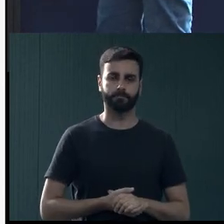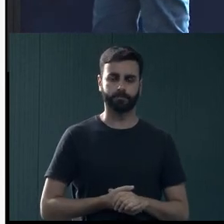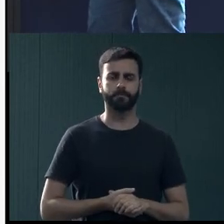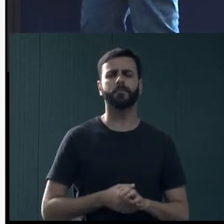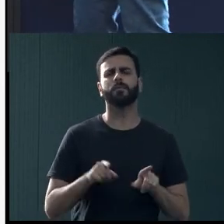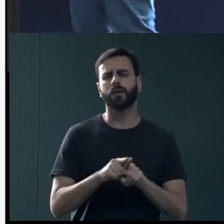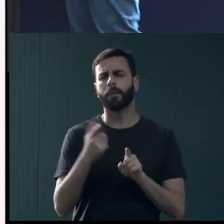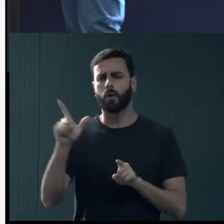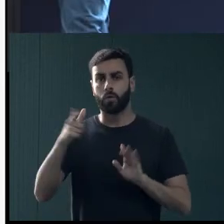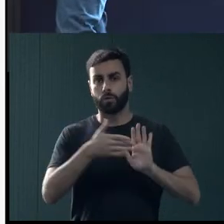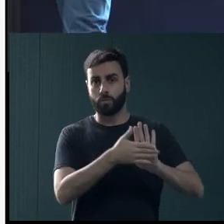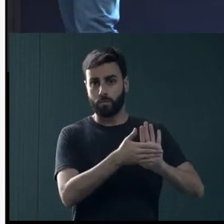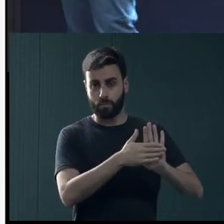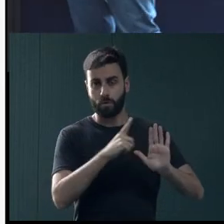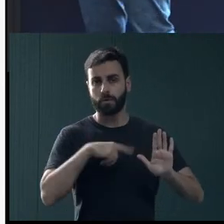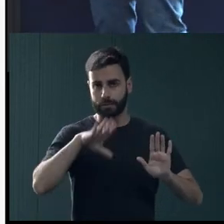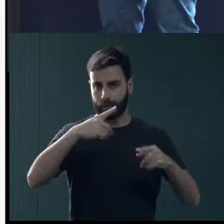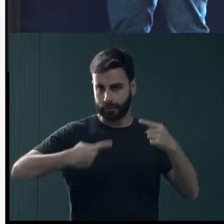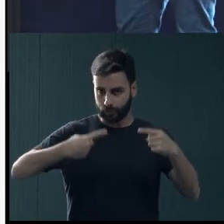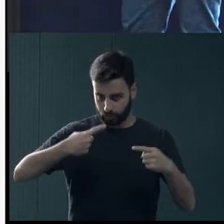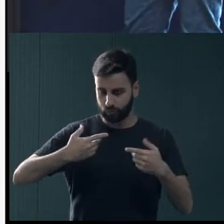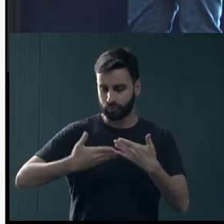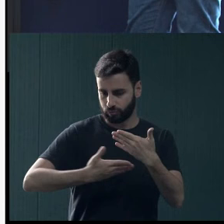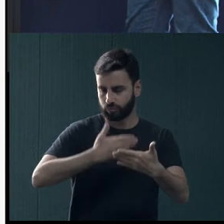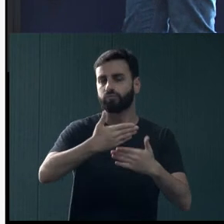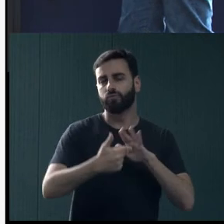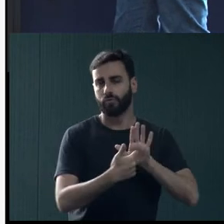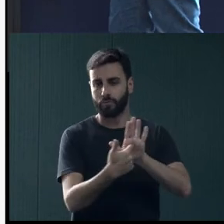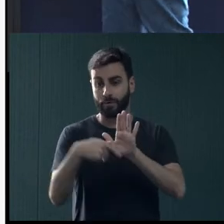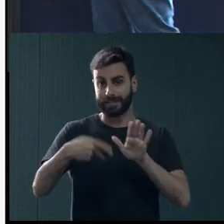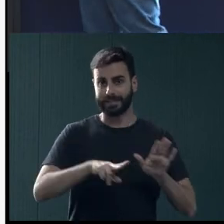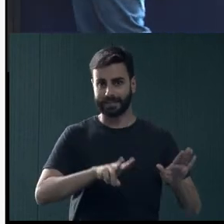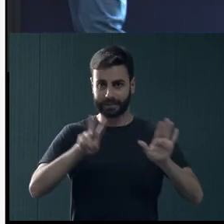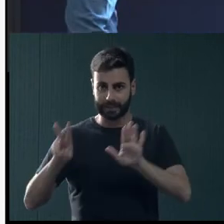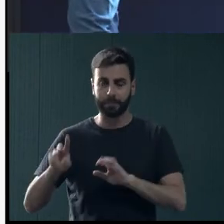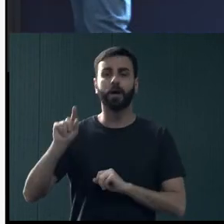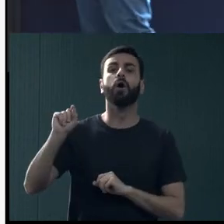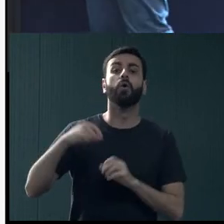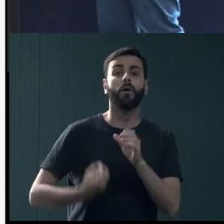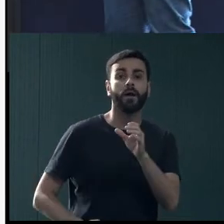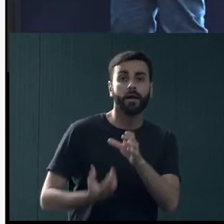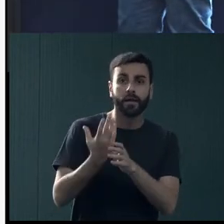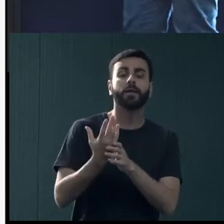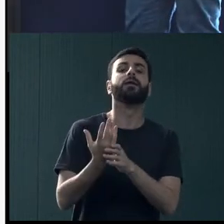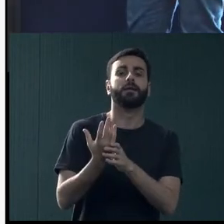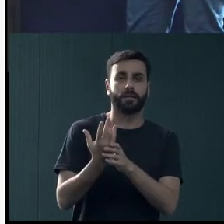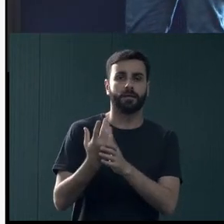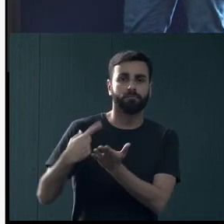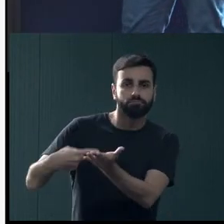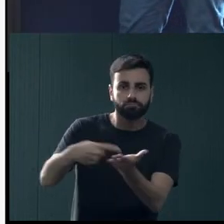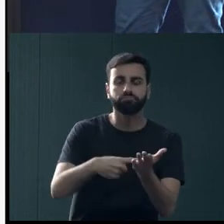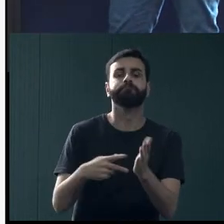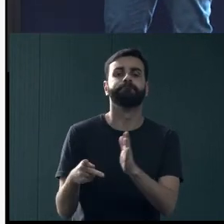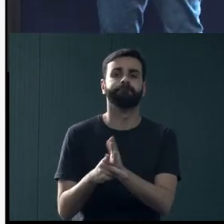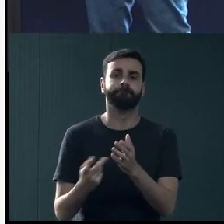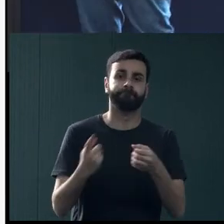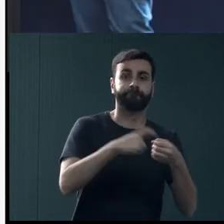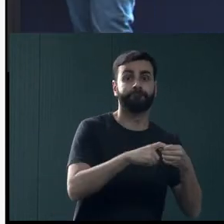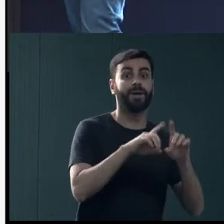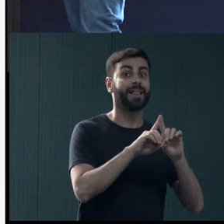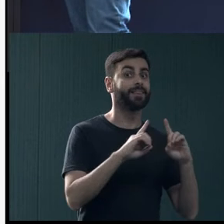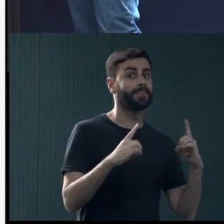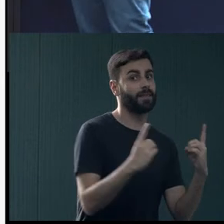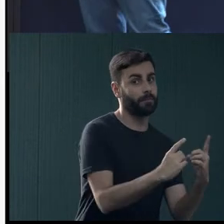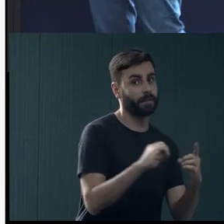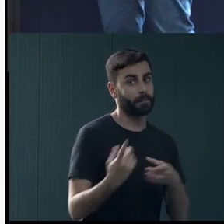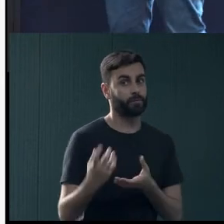Nós temos algumas propostas em discussão que nós estamos colocando nessa semana, uma delas é a criação de uma rede de escuta e acolhimento vinculada aos departamentos